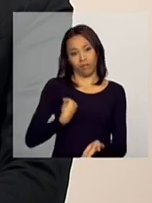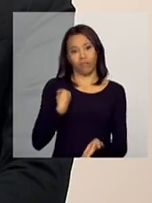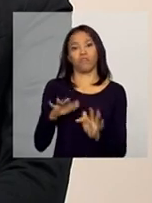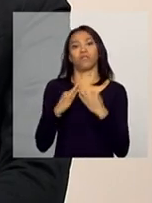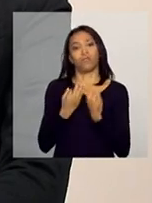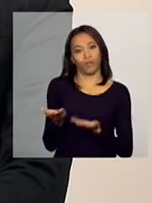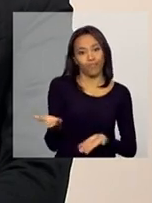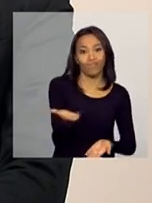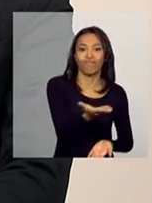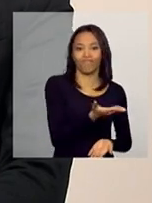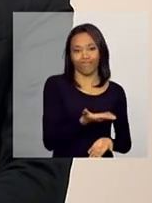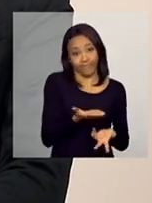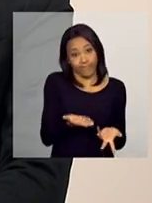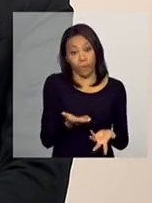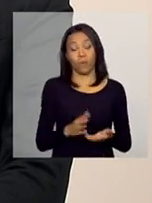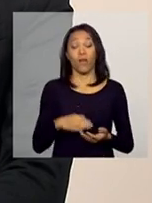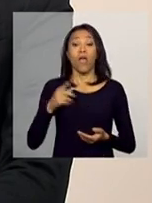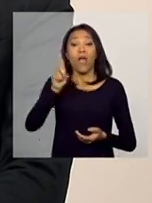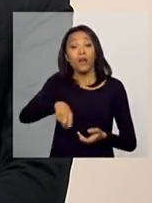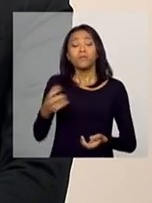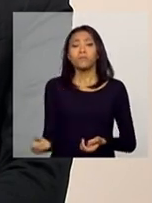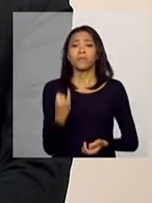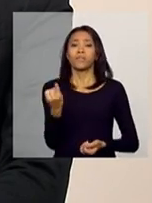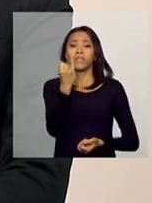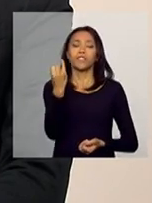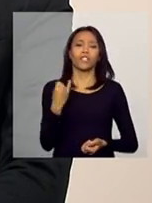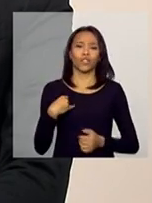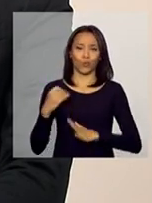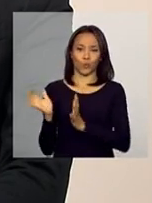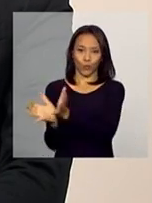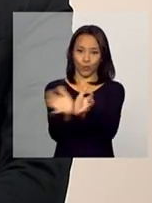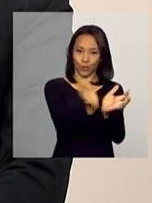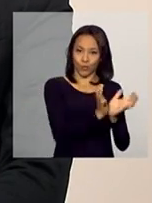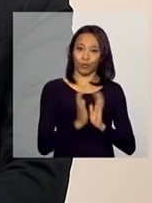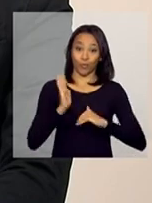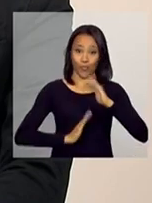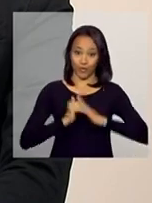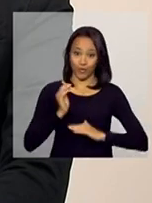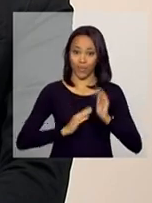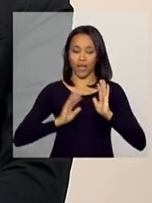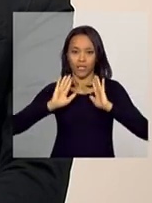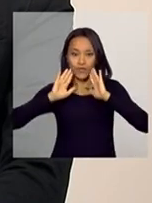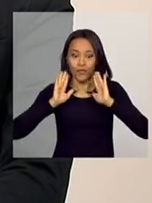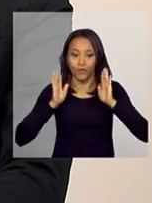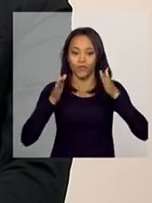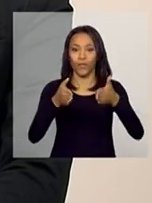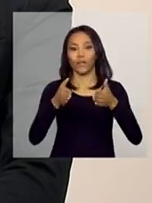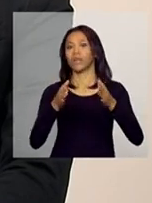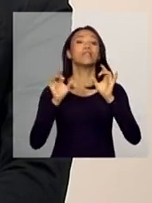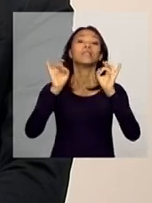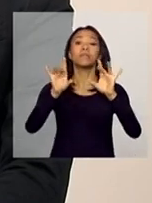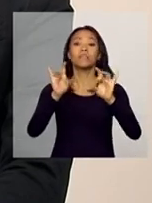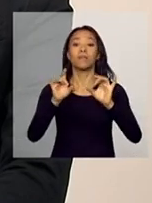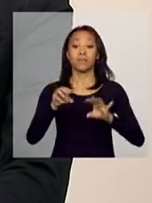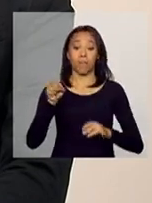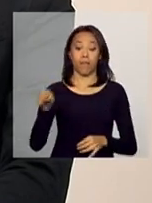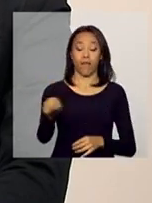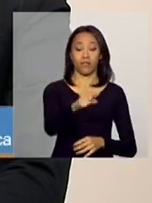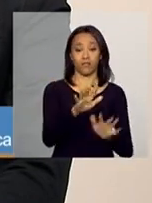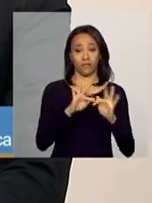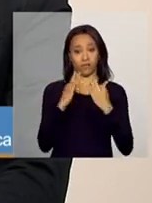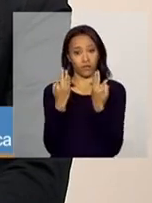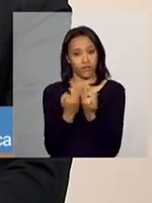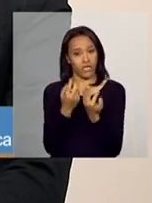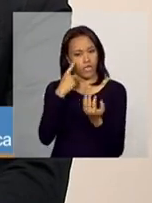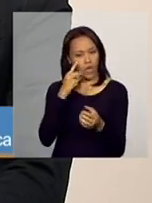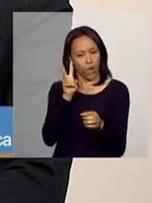Então, nesse sentido, que é muito importante que as equipes, né? Elas tenham esse olhar para a inserção das famílias no acompanhamento,